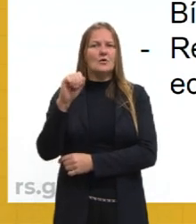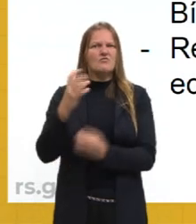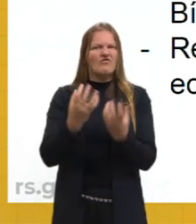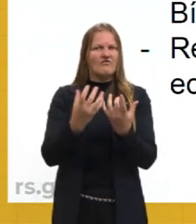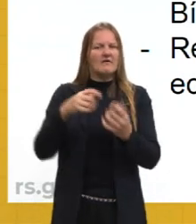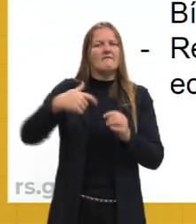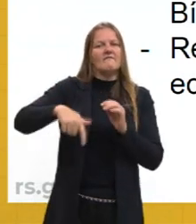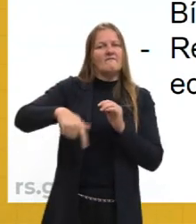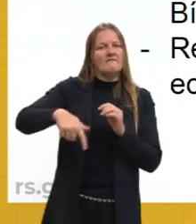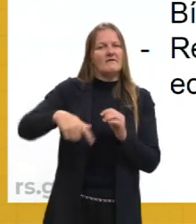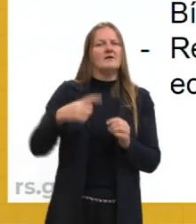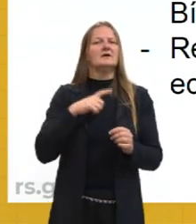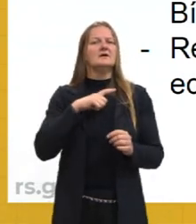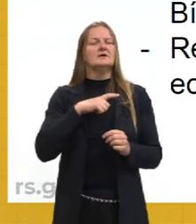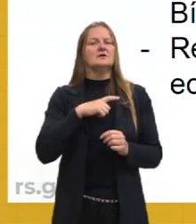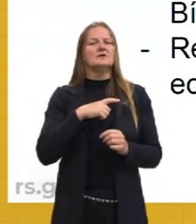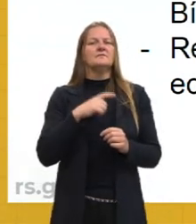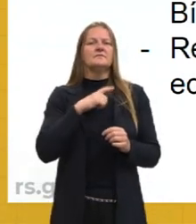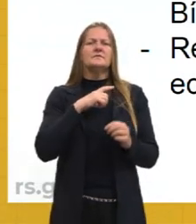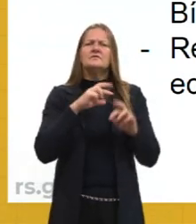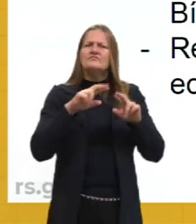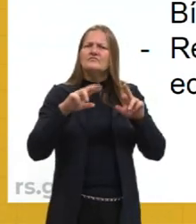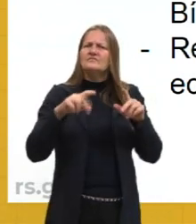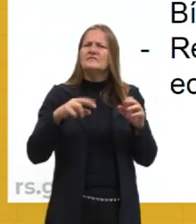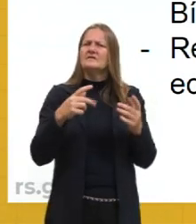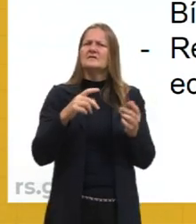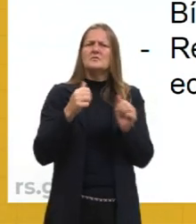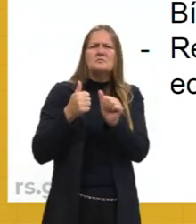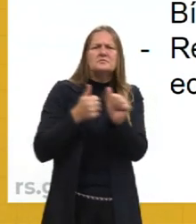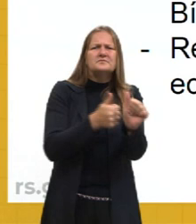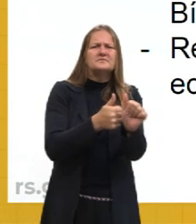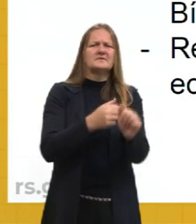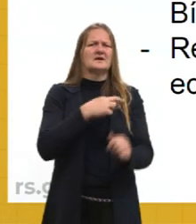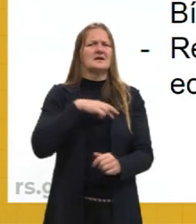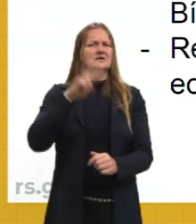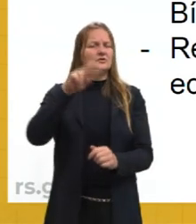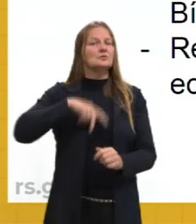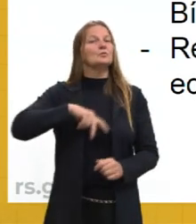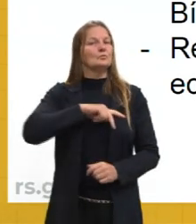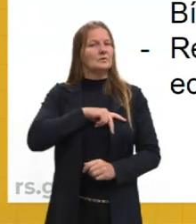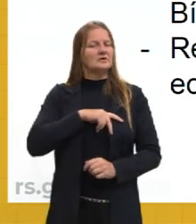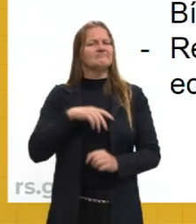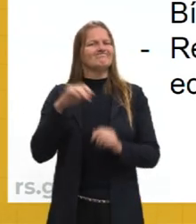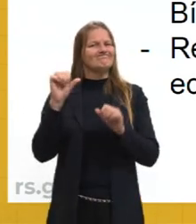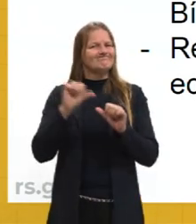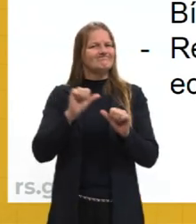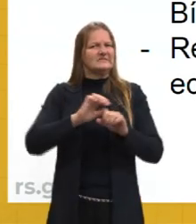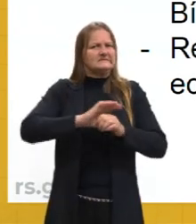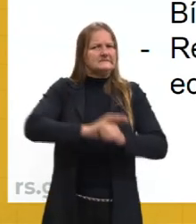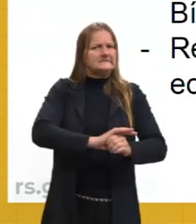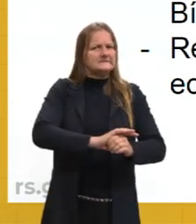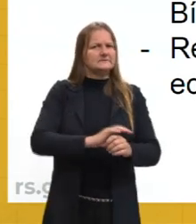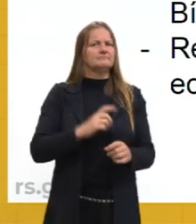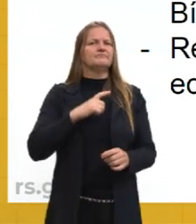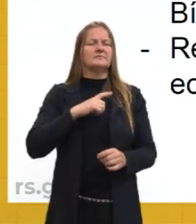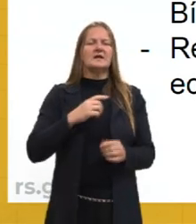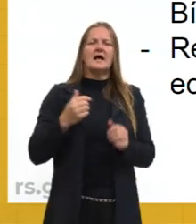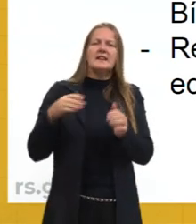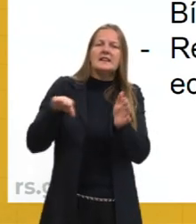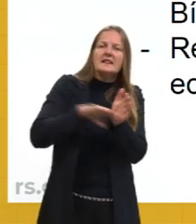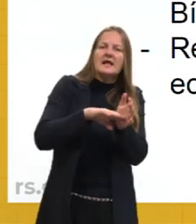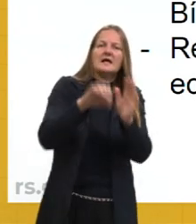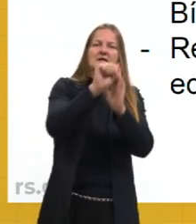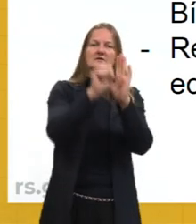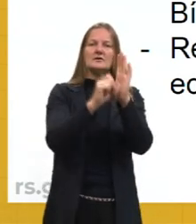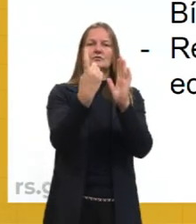perseguindo cátaros e albigenses, perseguindo religiões populares, e que vai prosseguir até o século